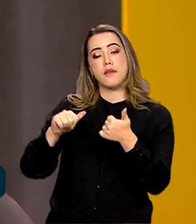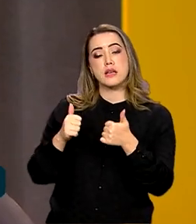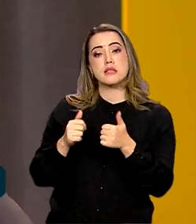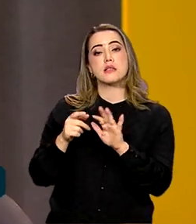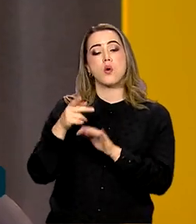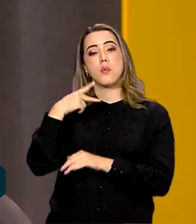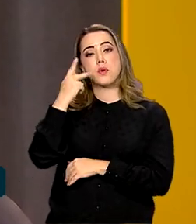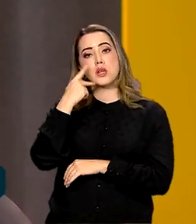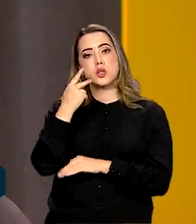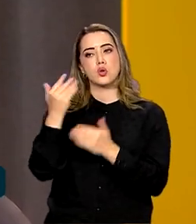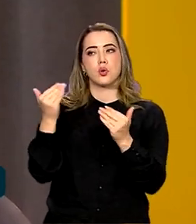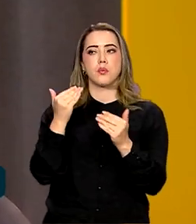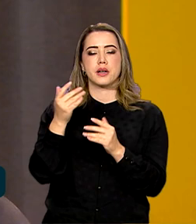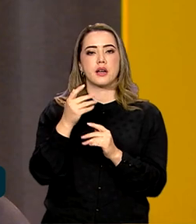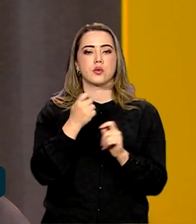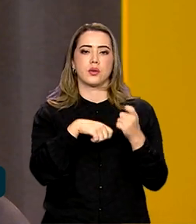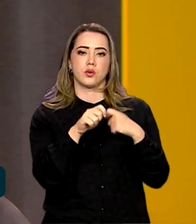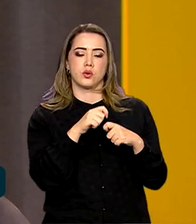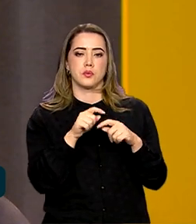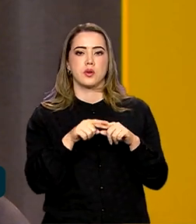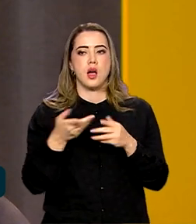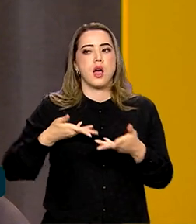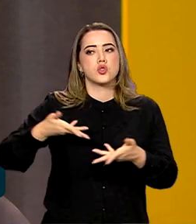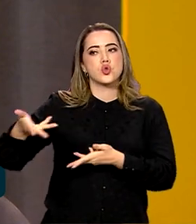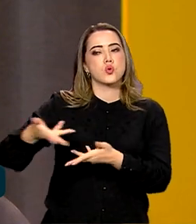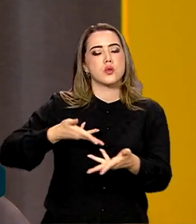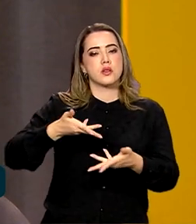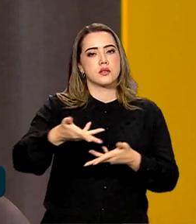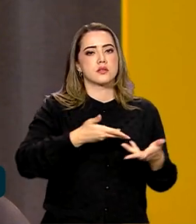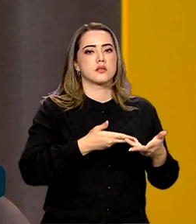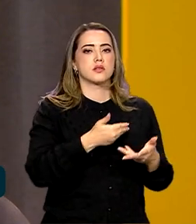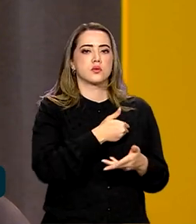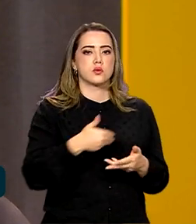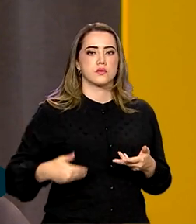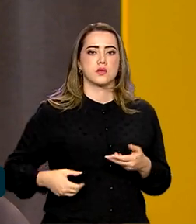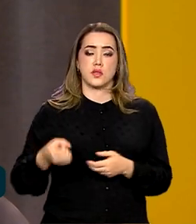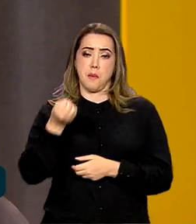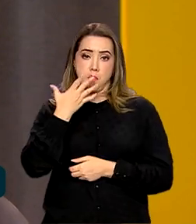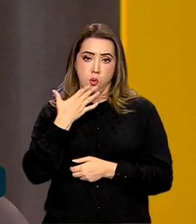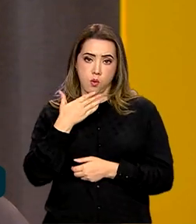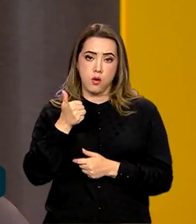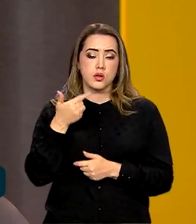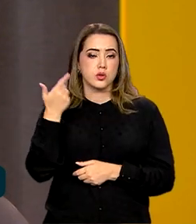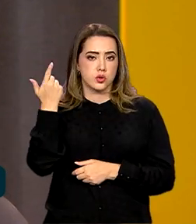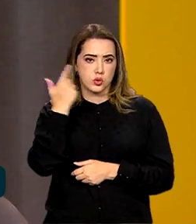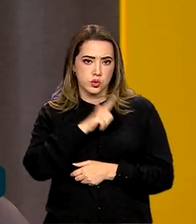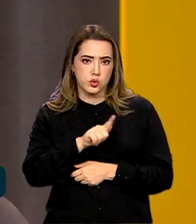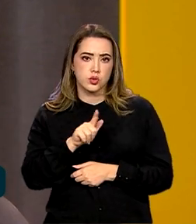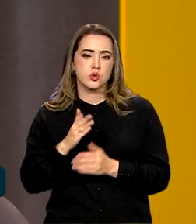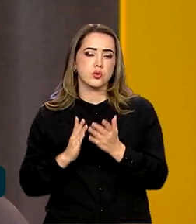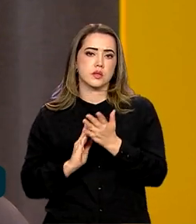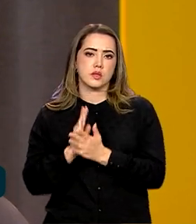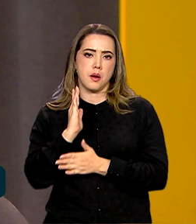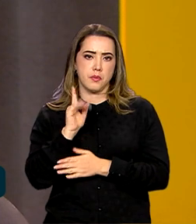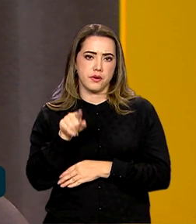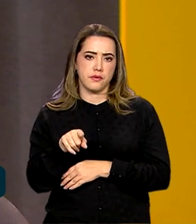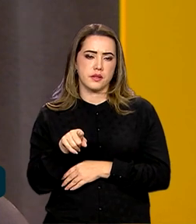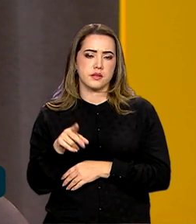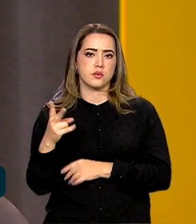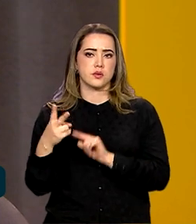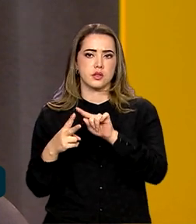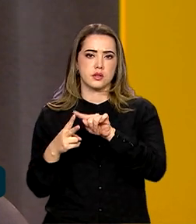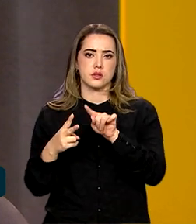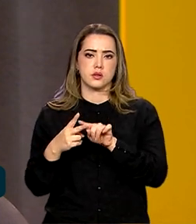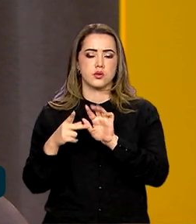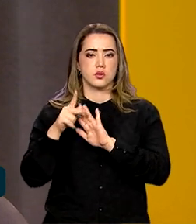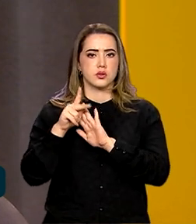até do que econômica, A articulação do governo tem sido boa no sentido de alcançar realmente a aprovação desses dois projetos